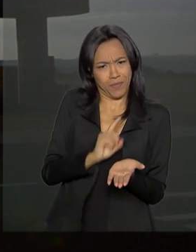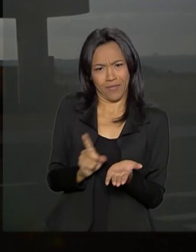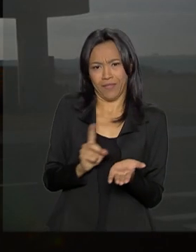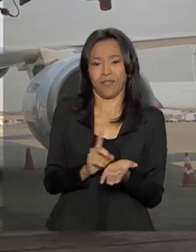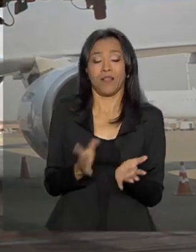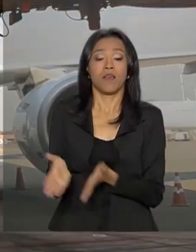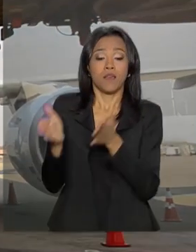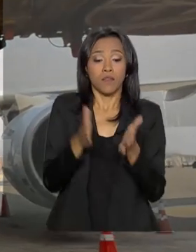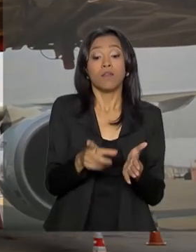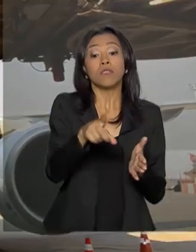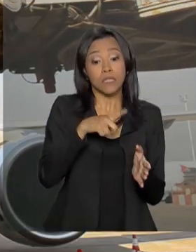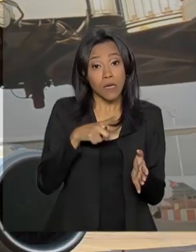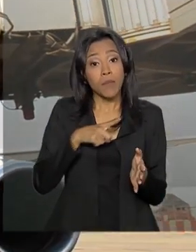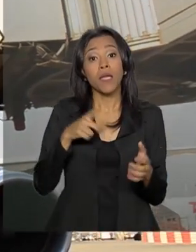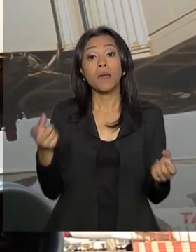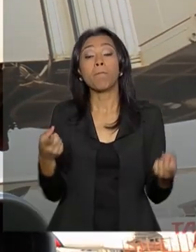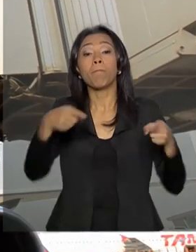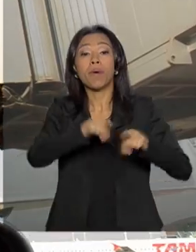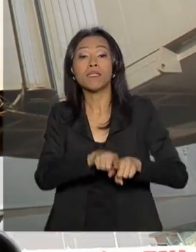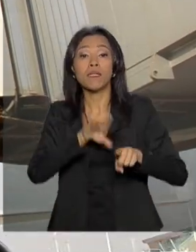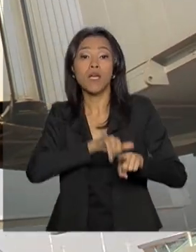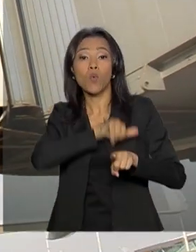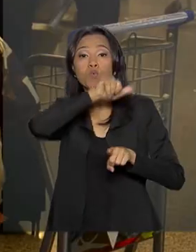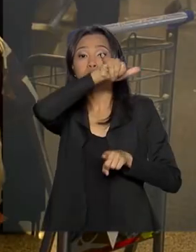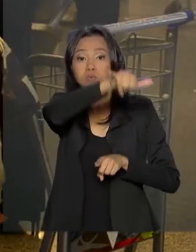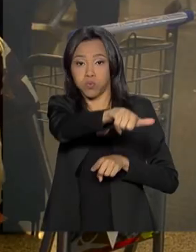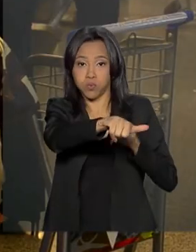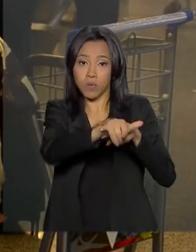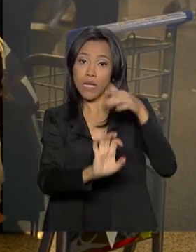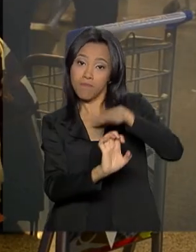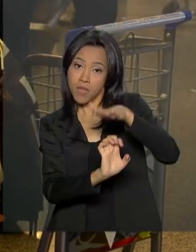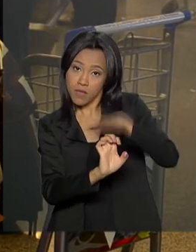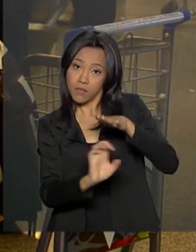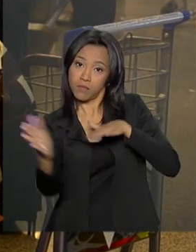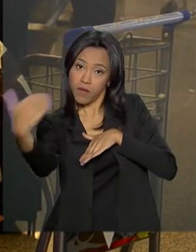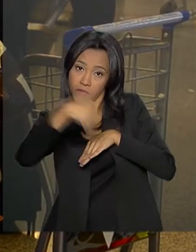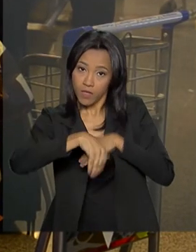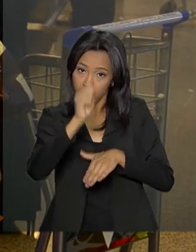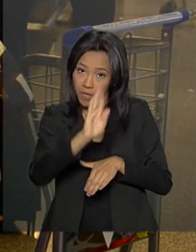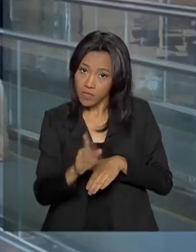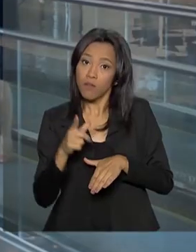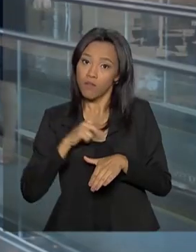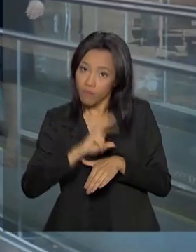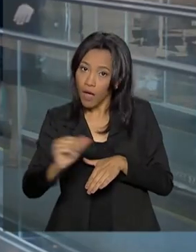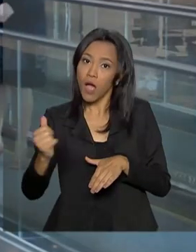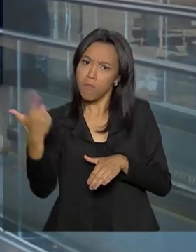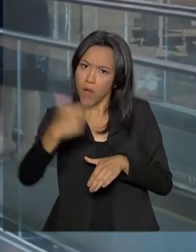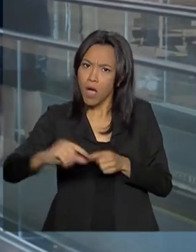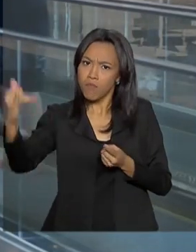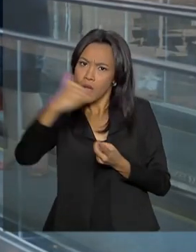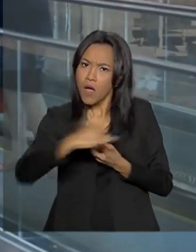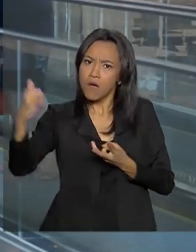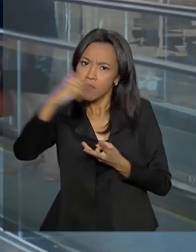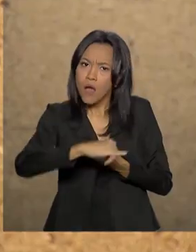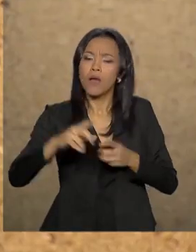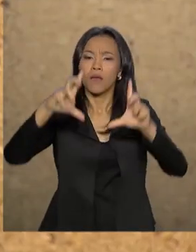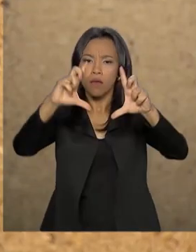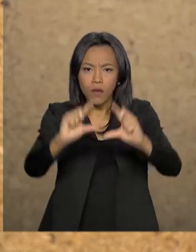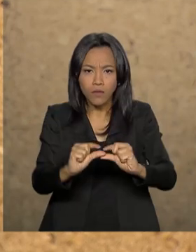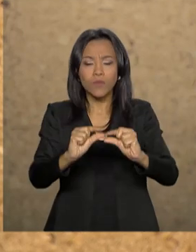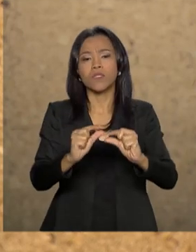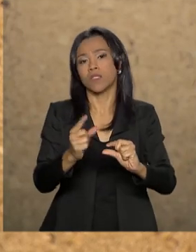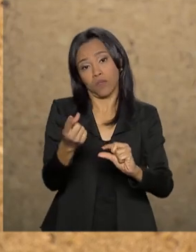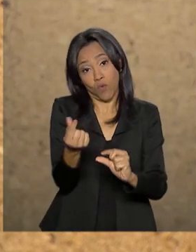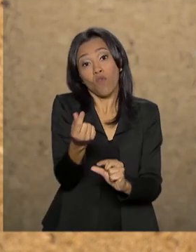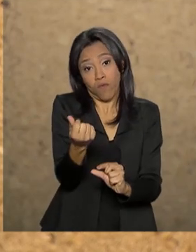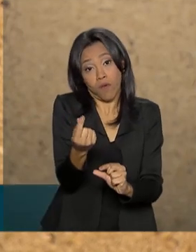a atuação de companhias aéreas estrangeiras no país deve aumentar a competitividade e reduzir o preço das passagens. Com